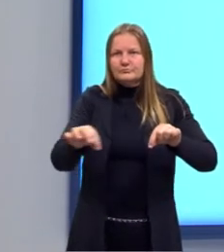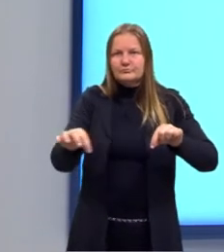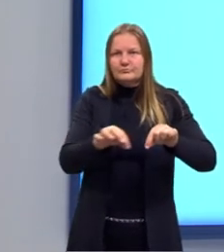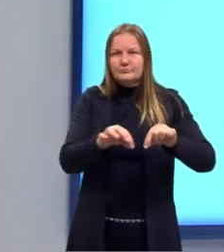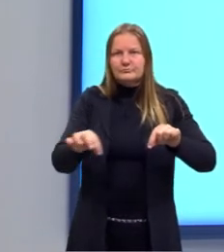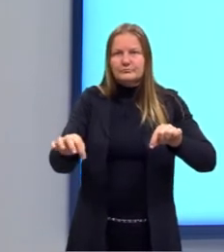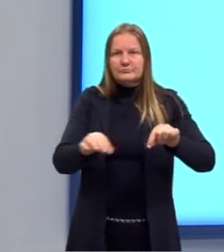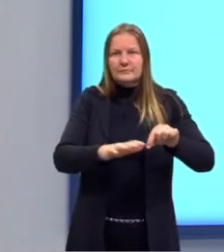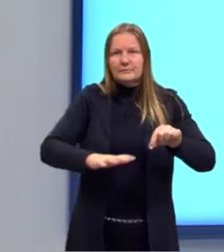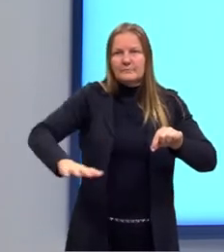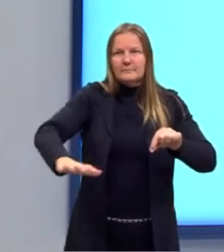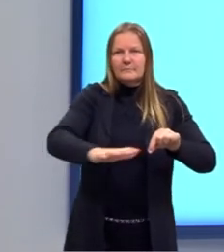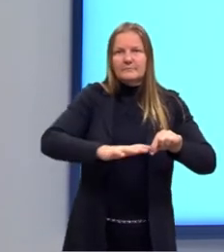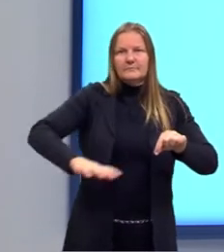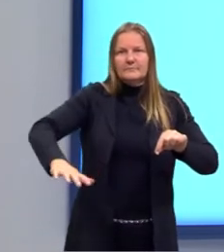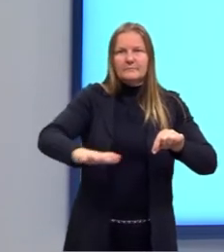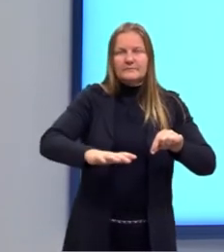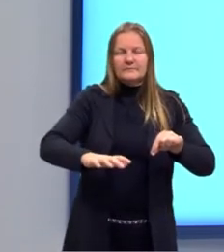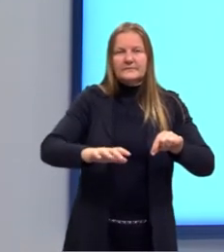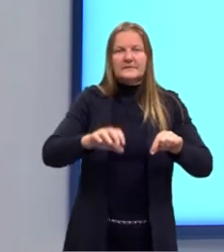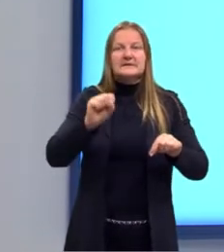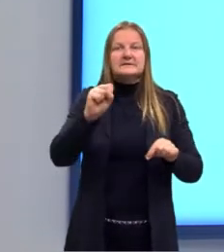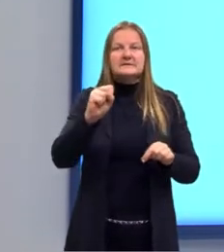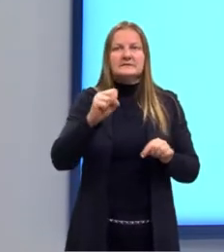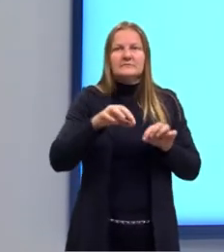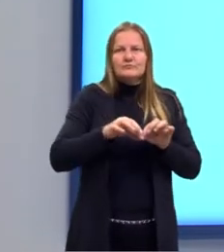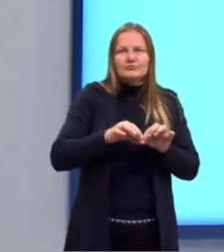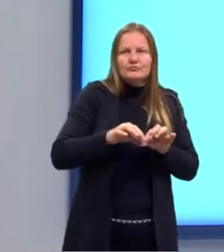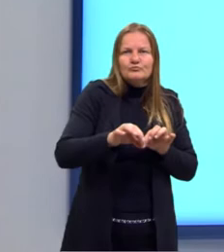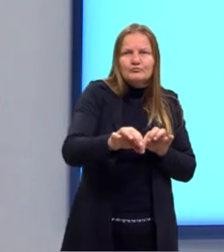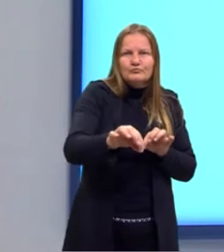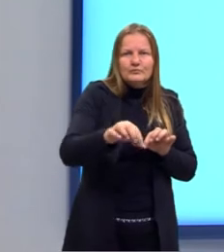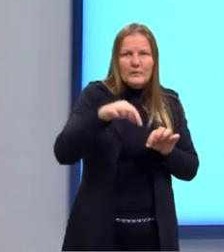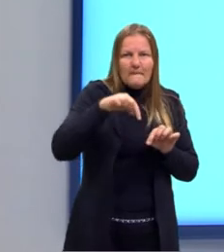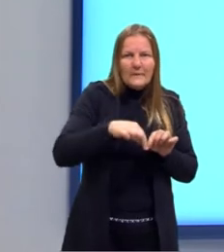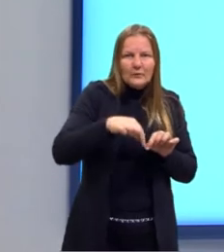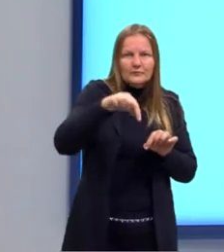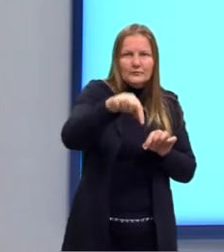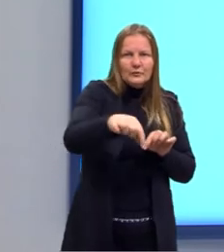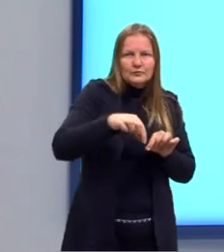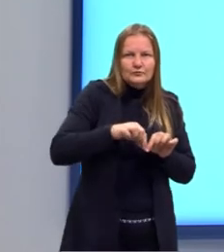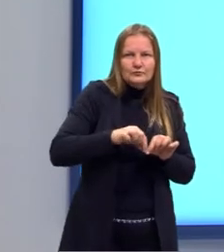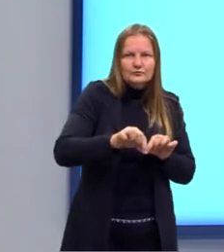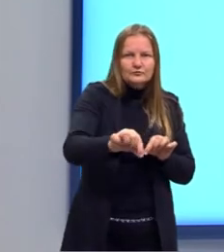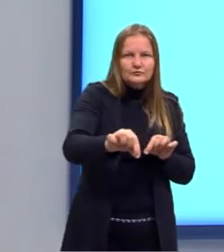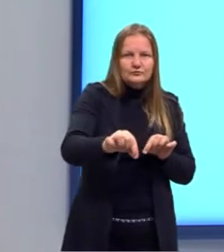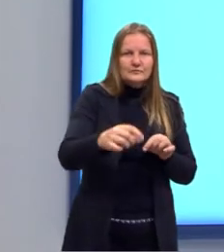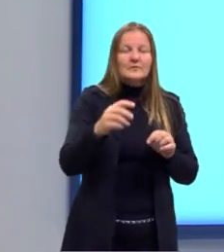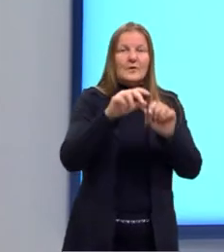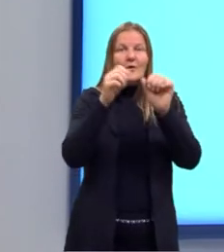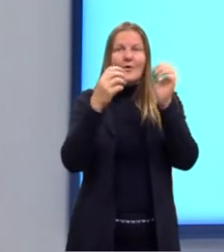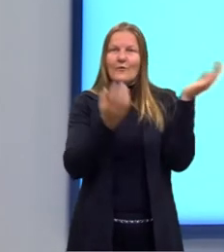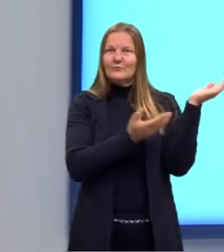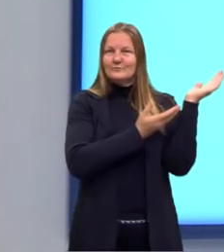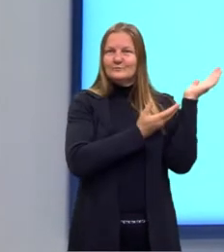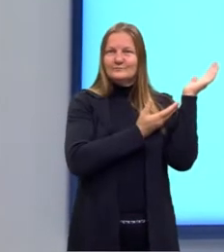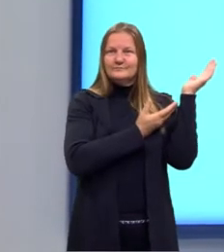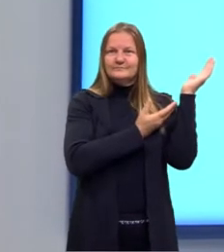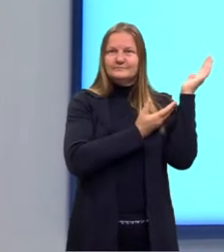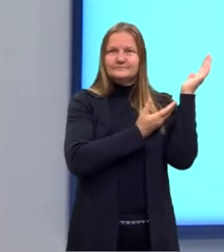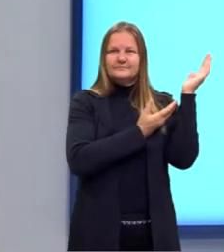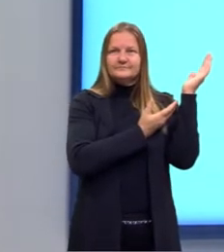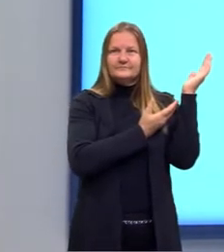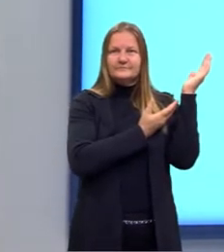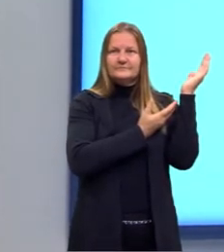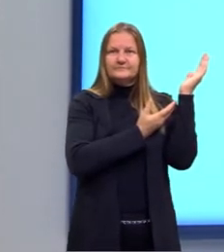eles pertencem à mesma reta. Então, aqui eu trouxe para vocês a imagem. Nós temos